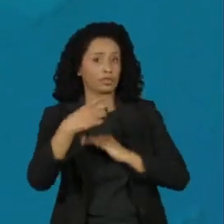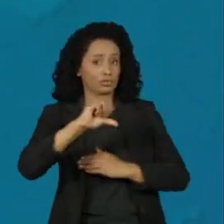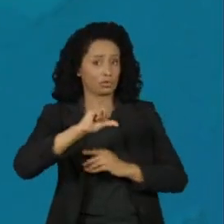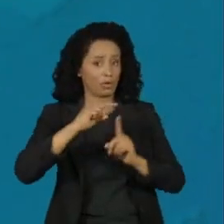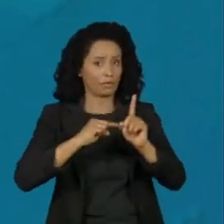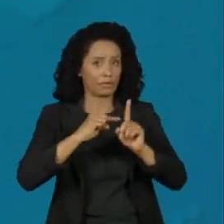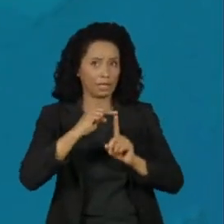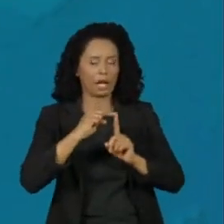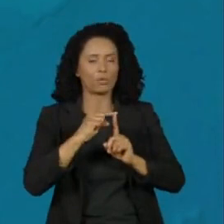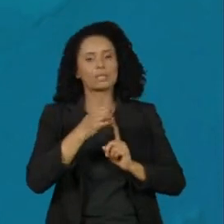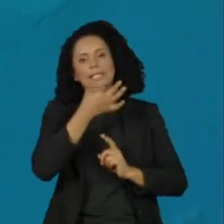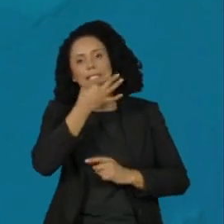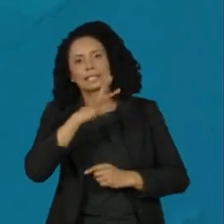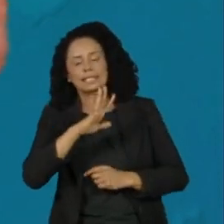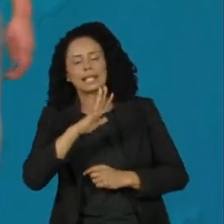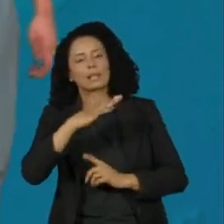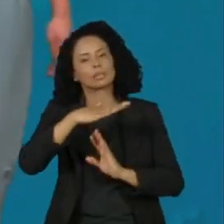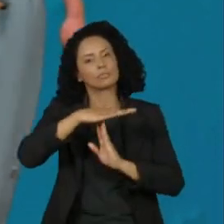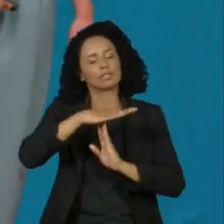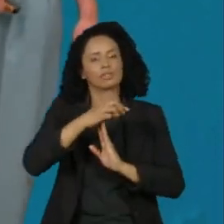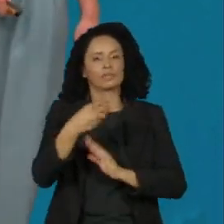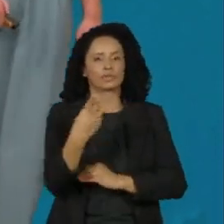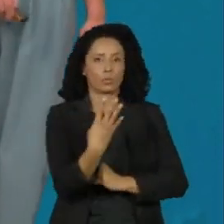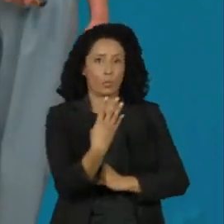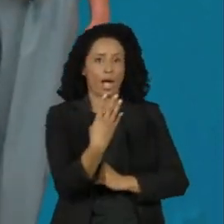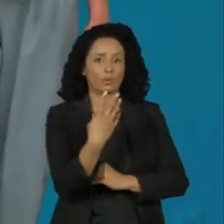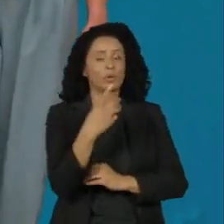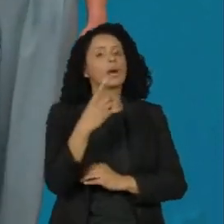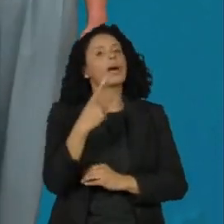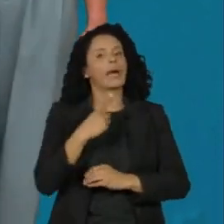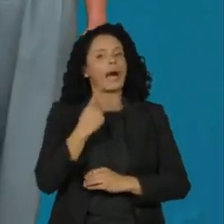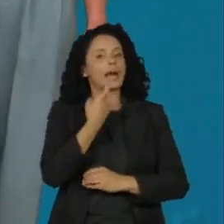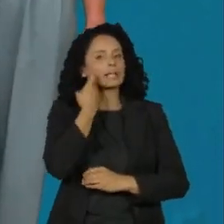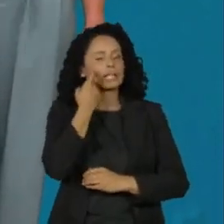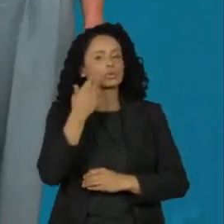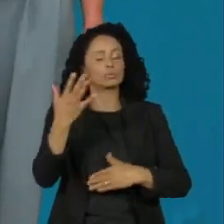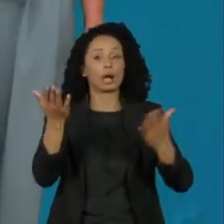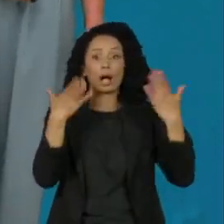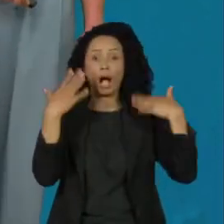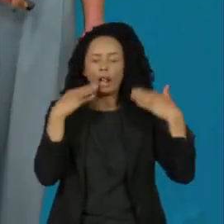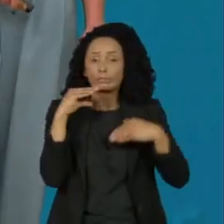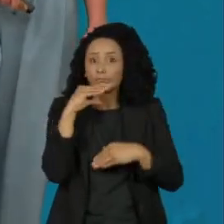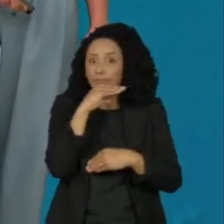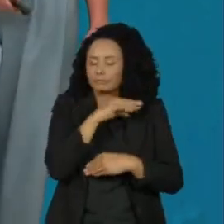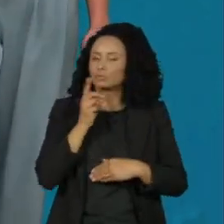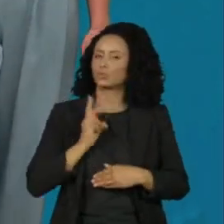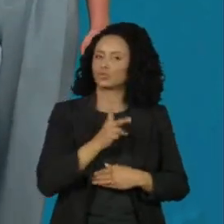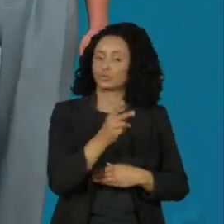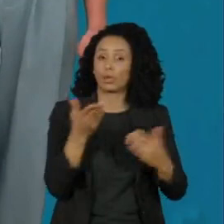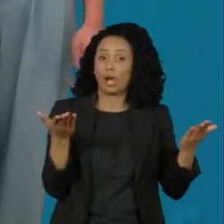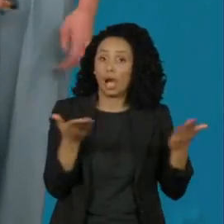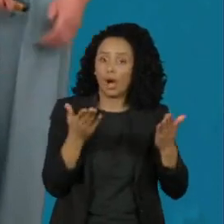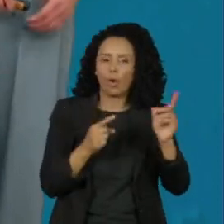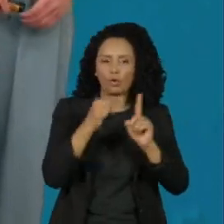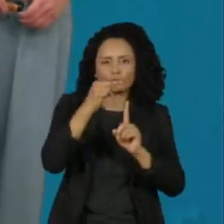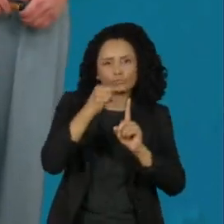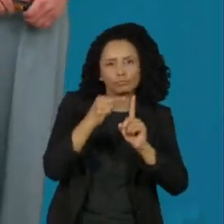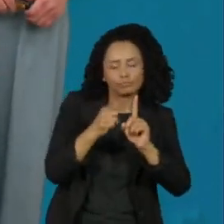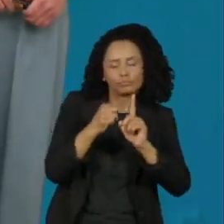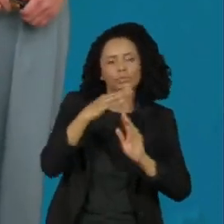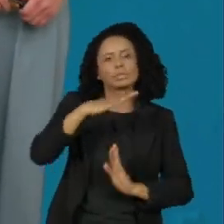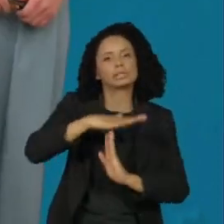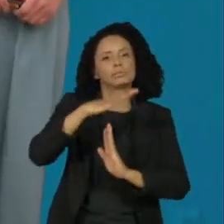Santos com máxima de 24 graus. E em Araçatubo, calorão ainda predomina. Hoje, baixa umidade do ar e máxima de